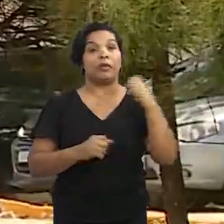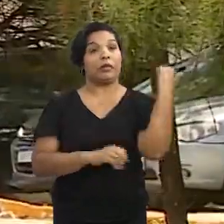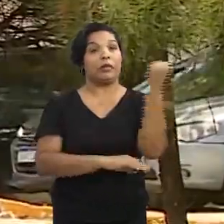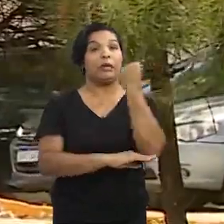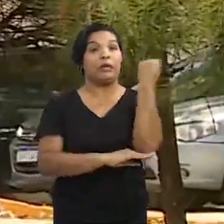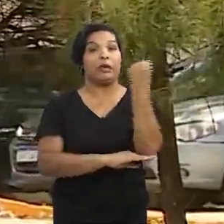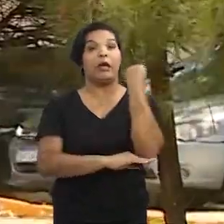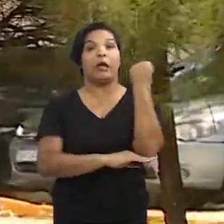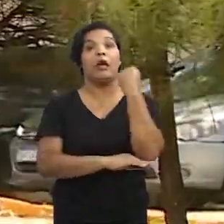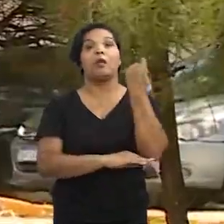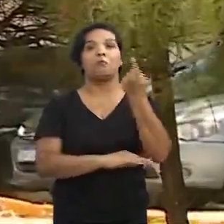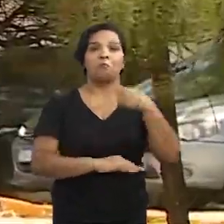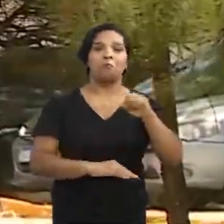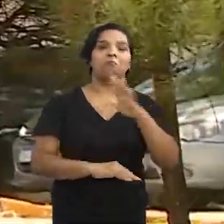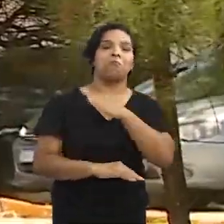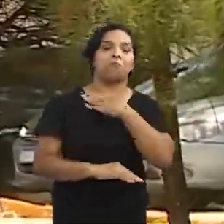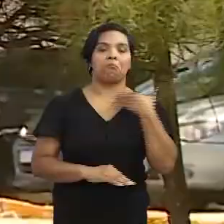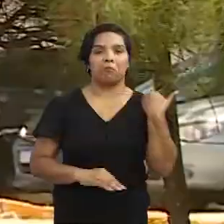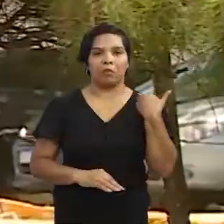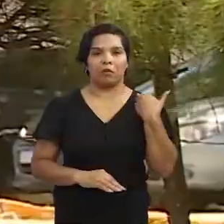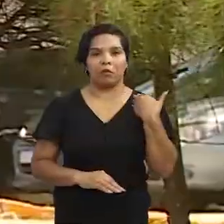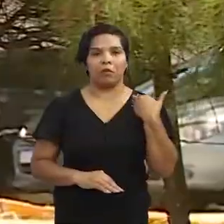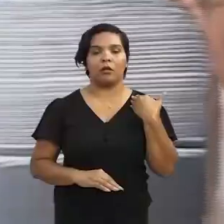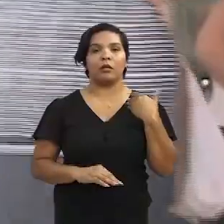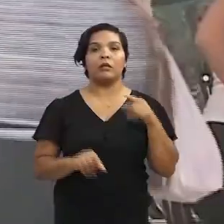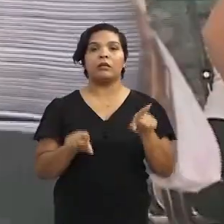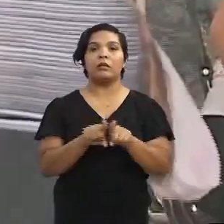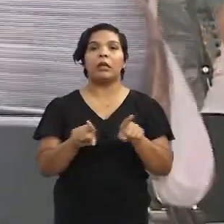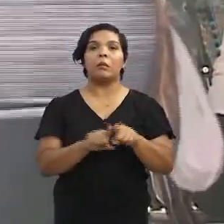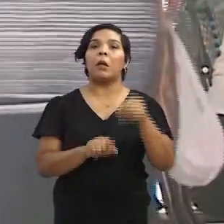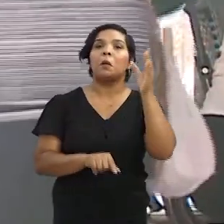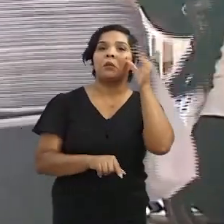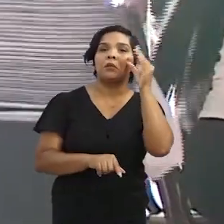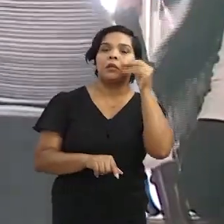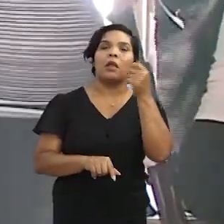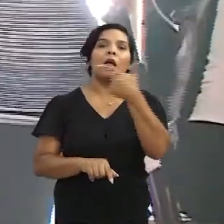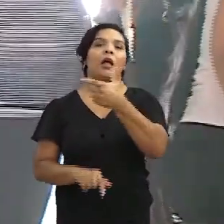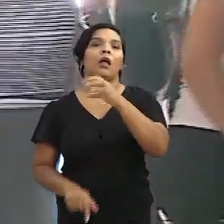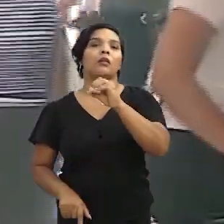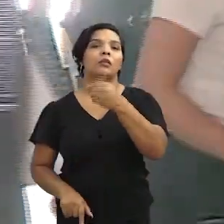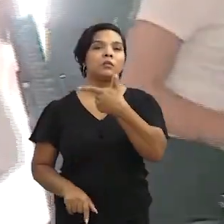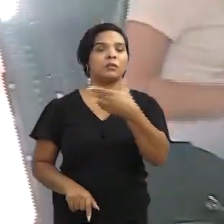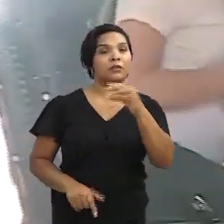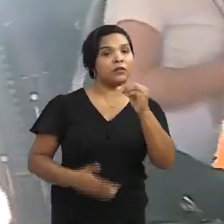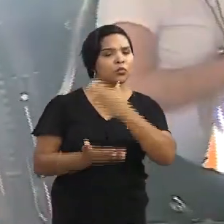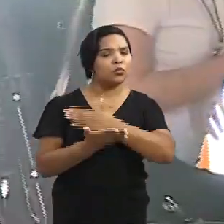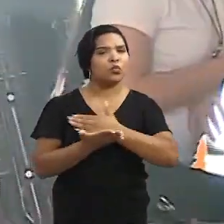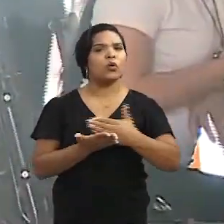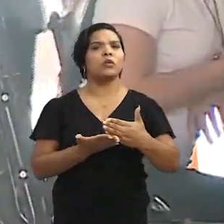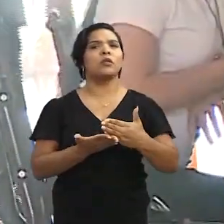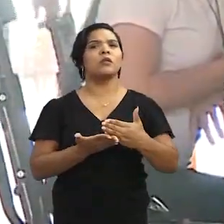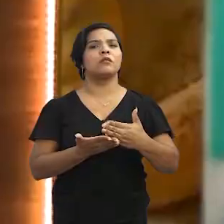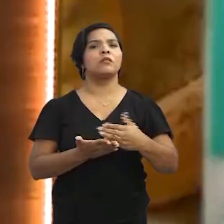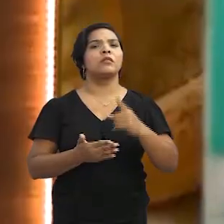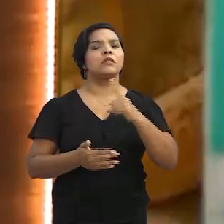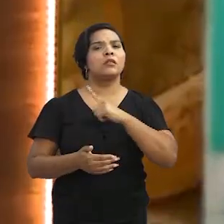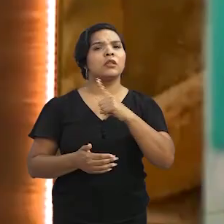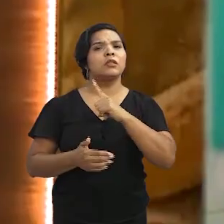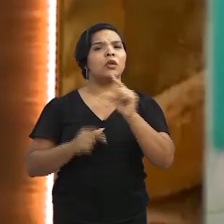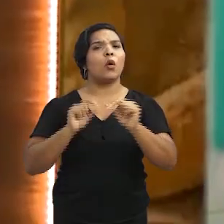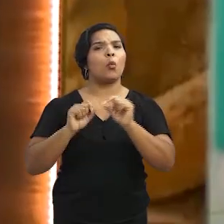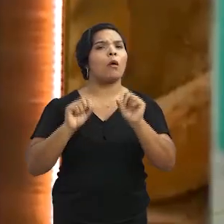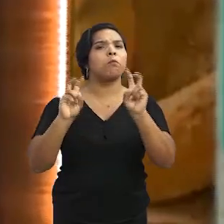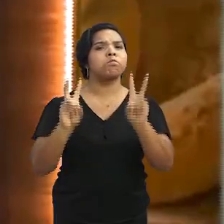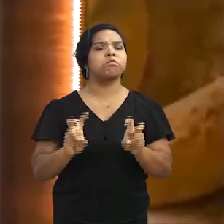efeito bastante grave, muitos foram a óbito e surgiu a curiosidade, isso lá em 2020, já logo no início, se